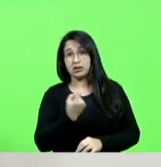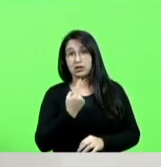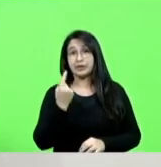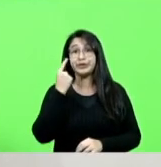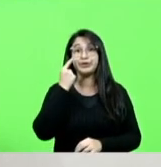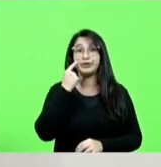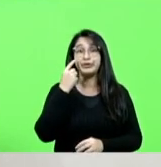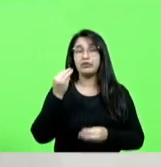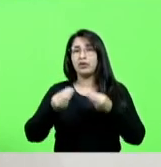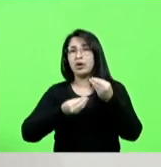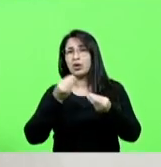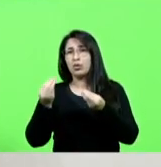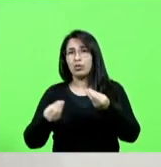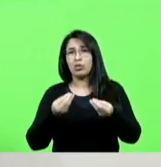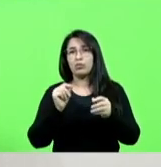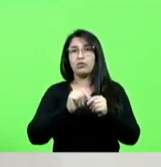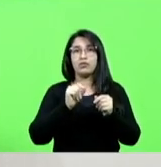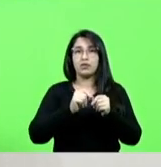de eventos de qualquer maneira